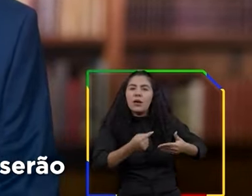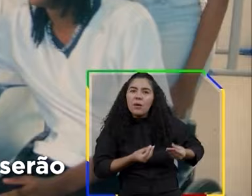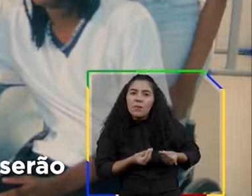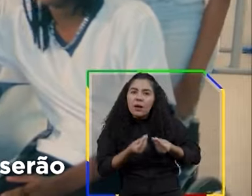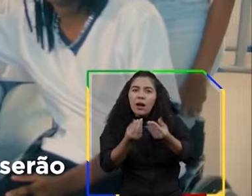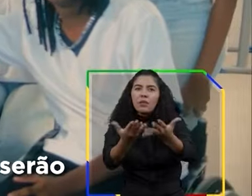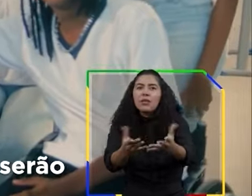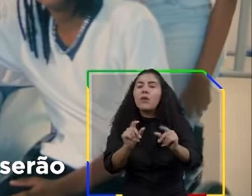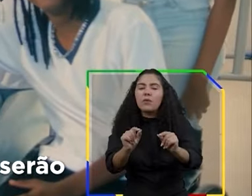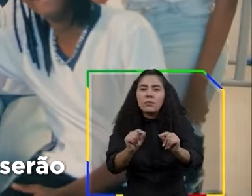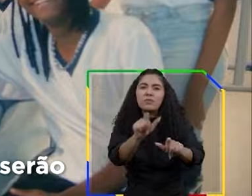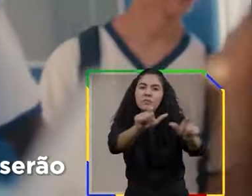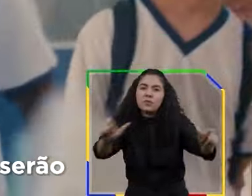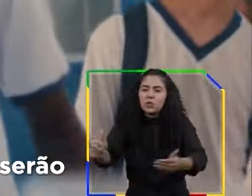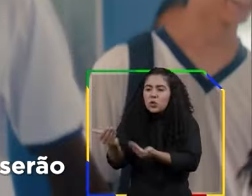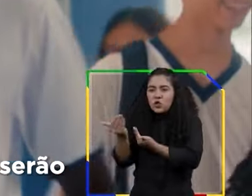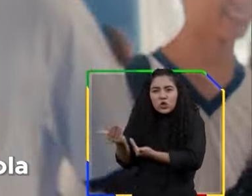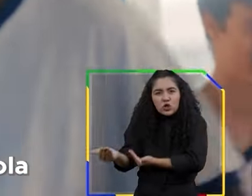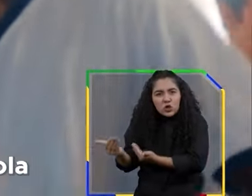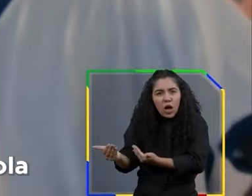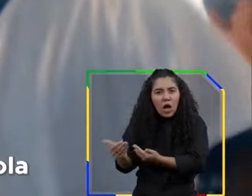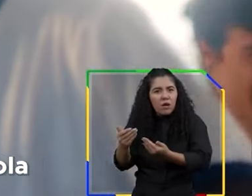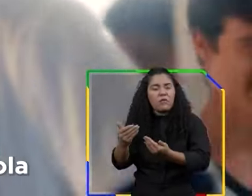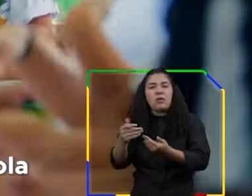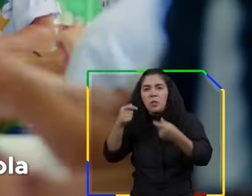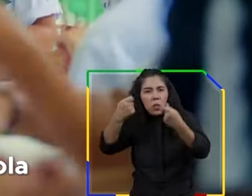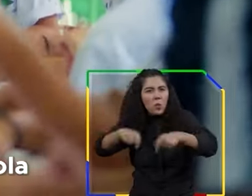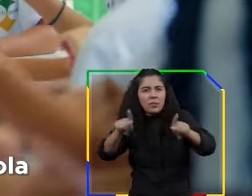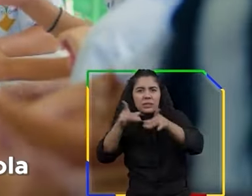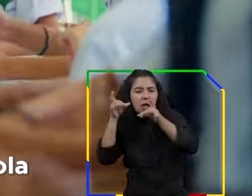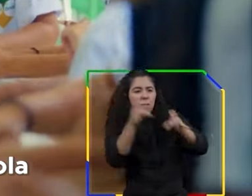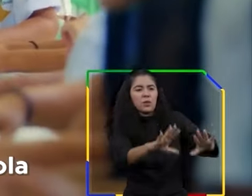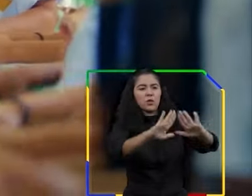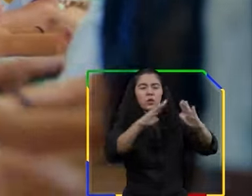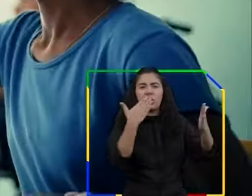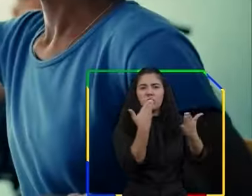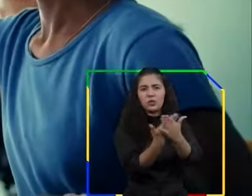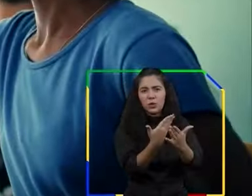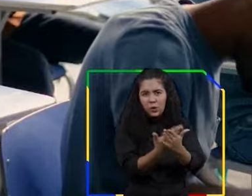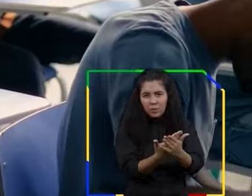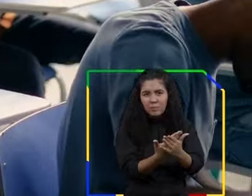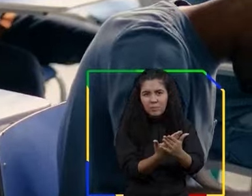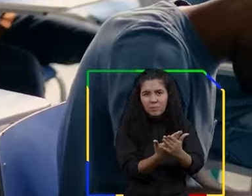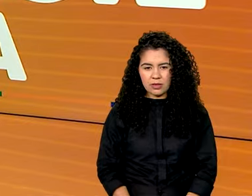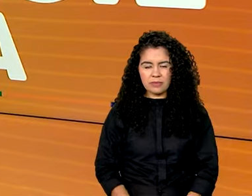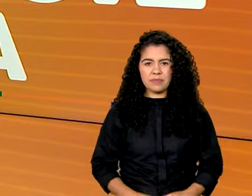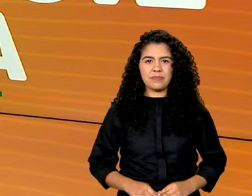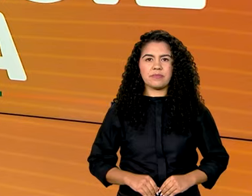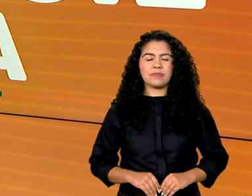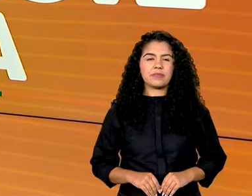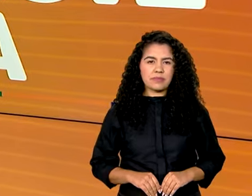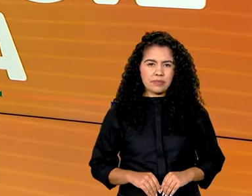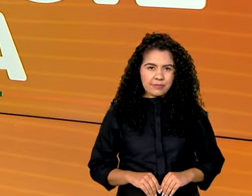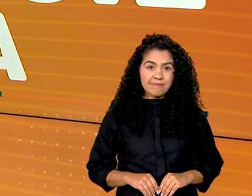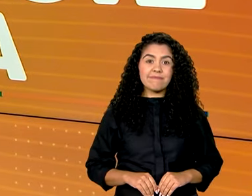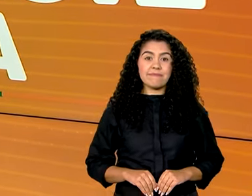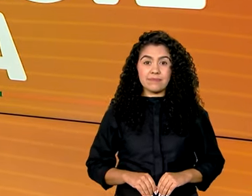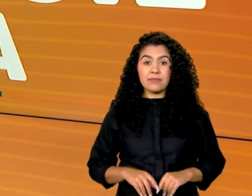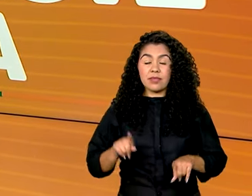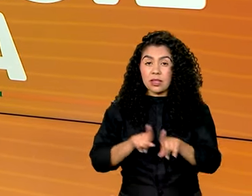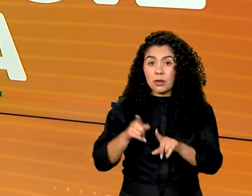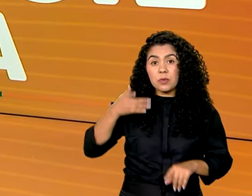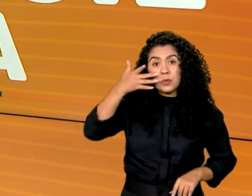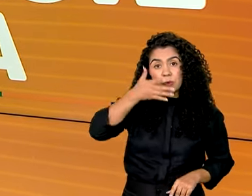certeza de que seus filhos não serão obrigados a abandonar a escola para trabalhar. Ainda no